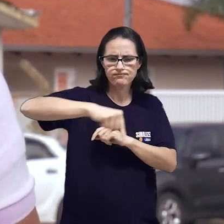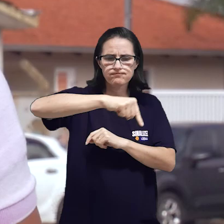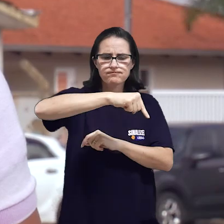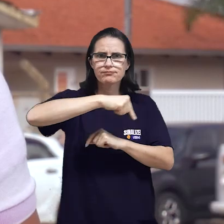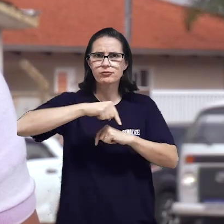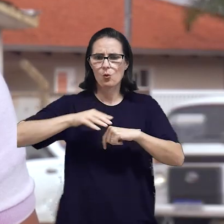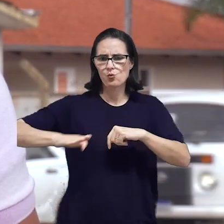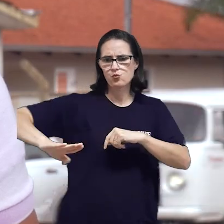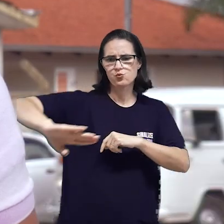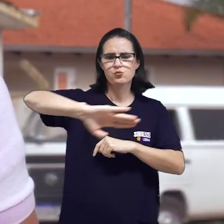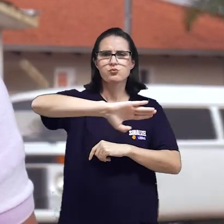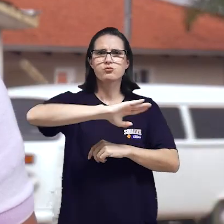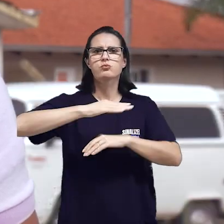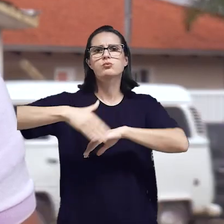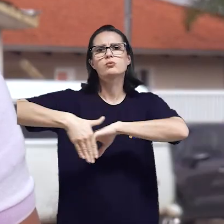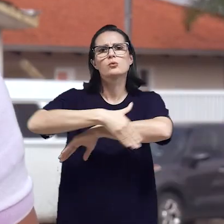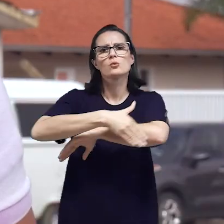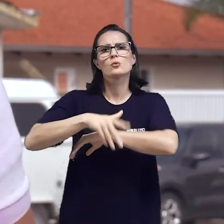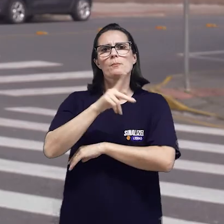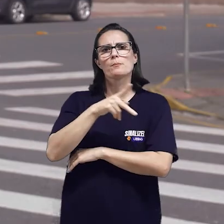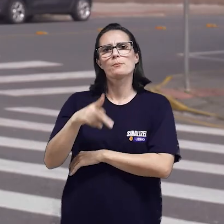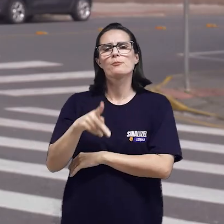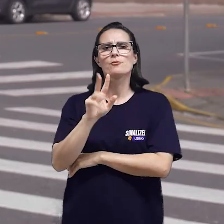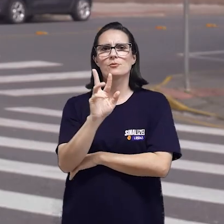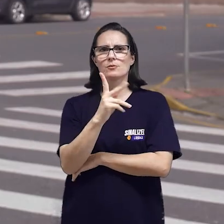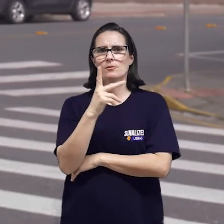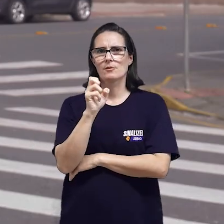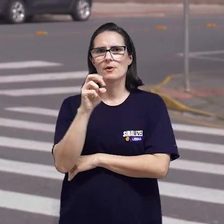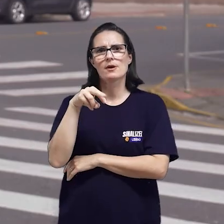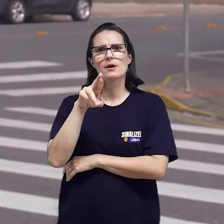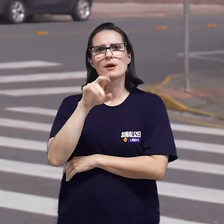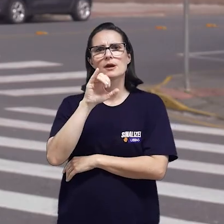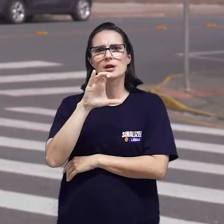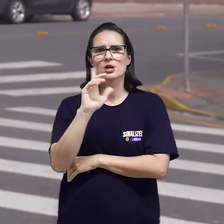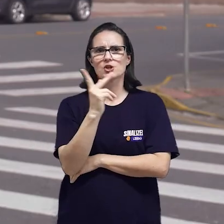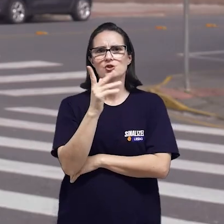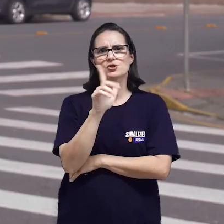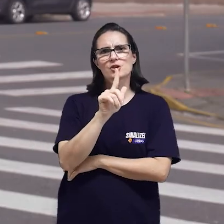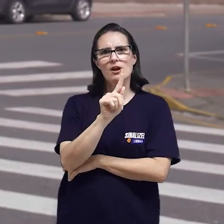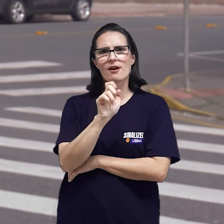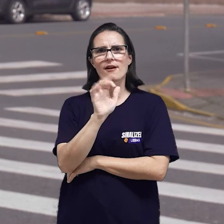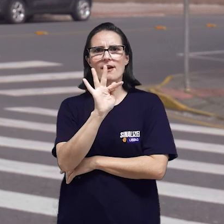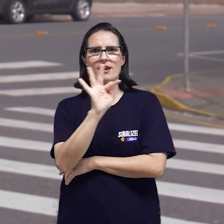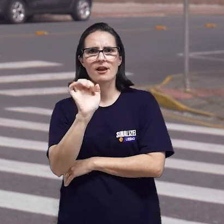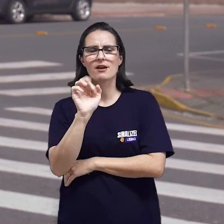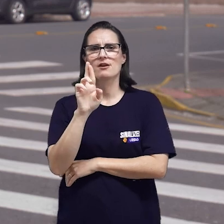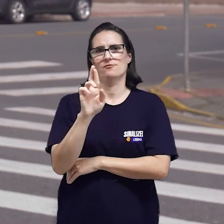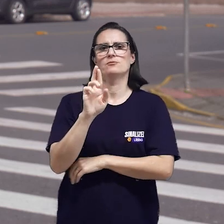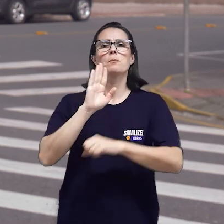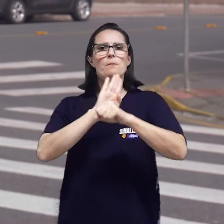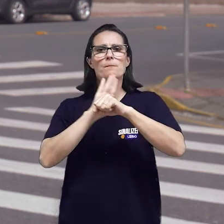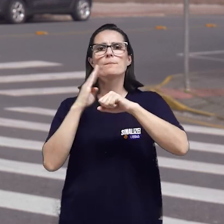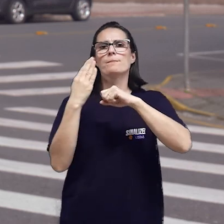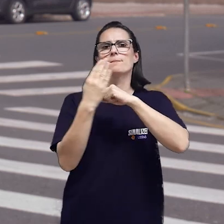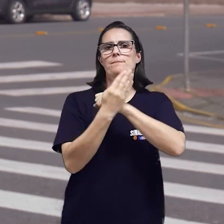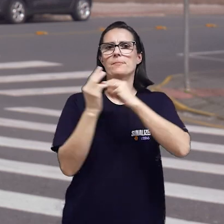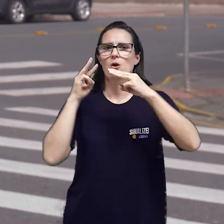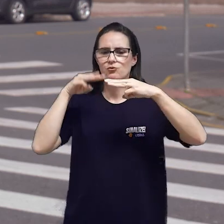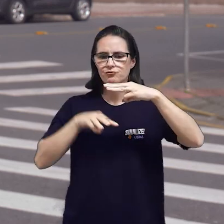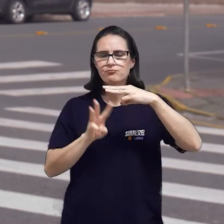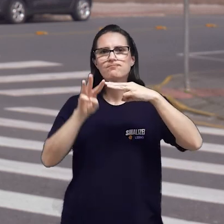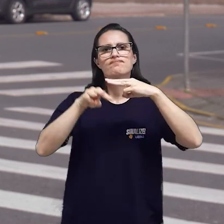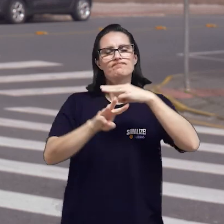na rua Professor Henrique Geffert, nos cruzamentos com as ruas Ernesto Lesman e Professor Irmão